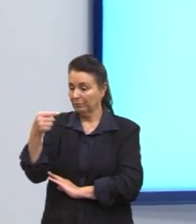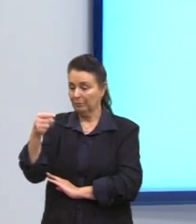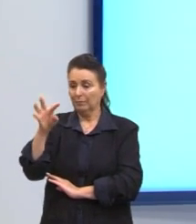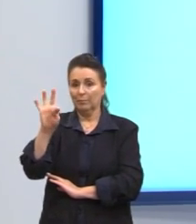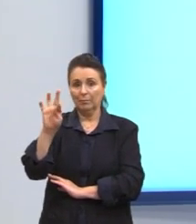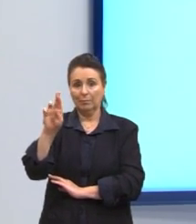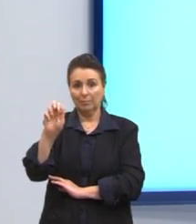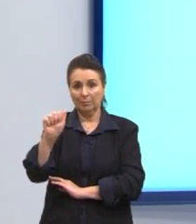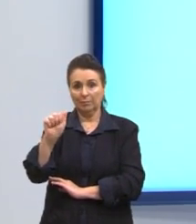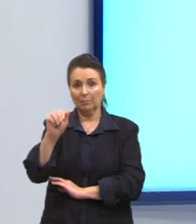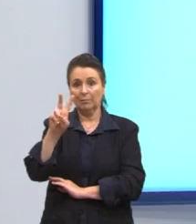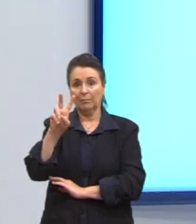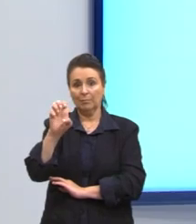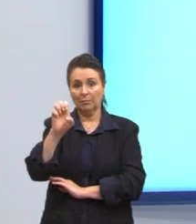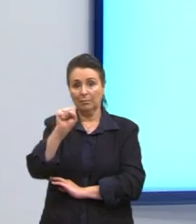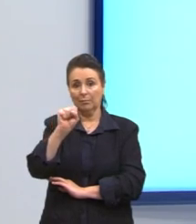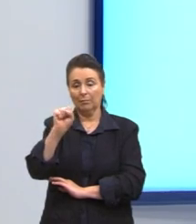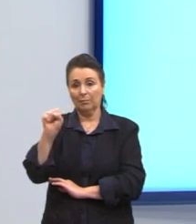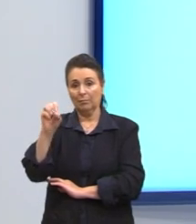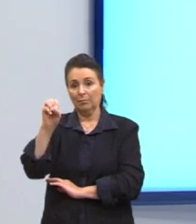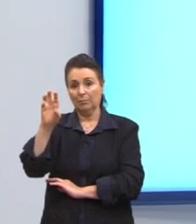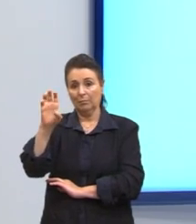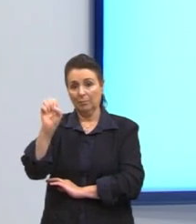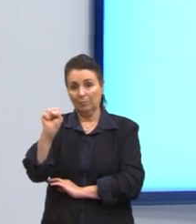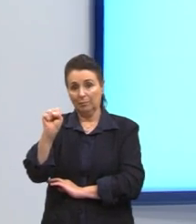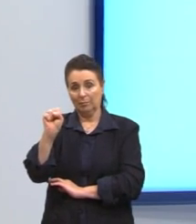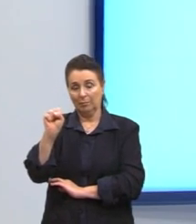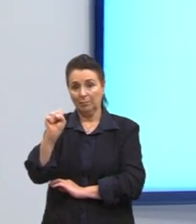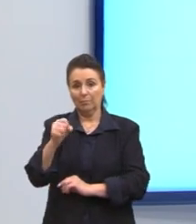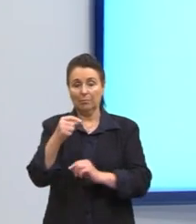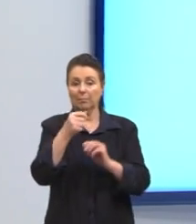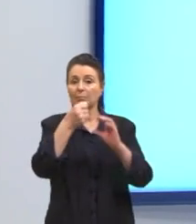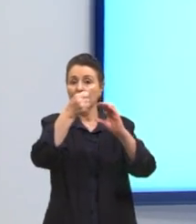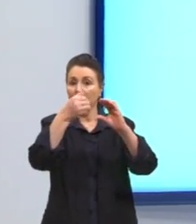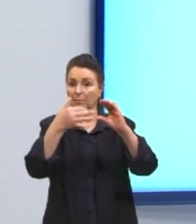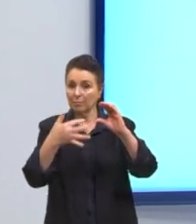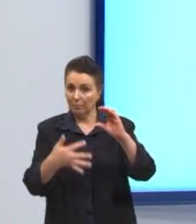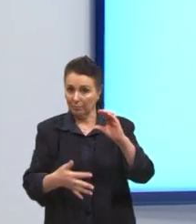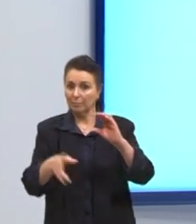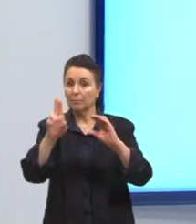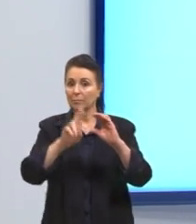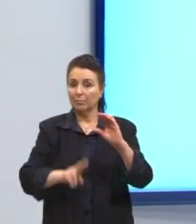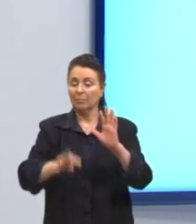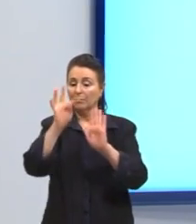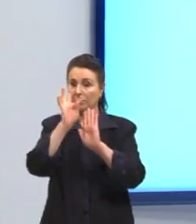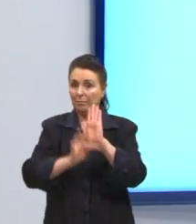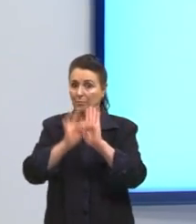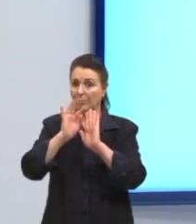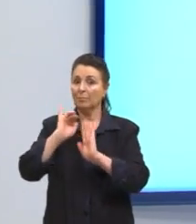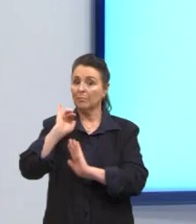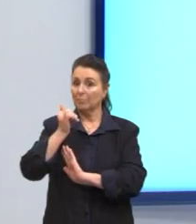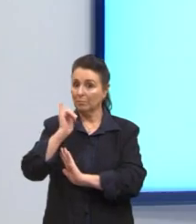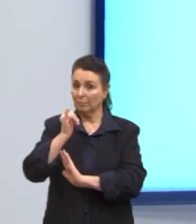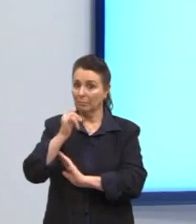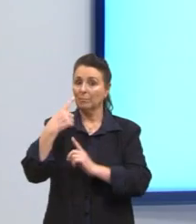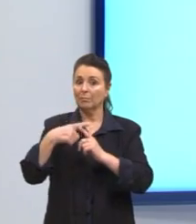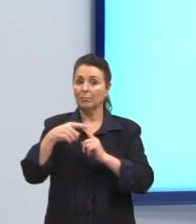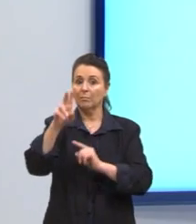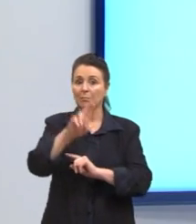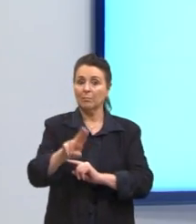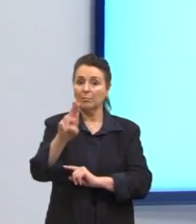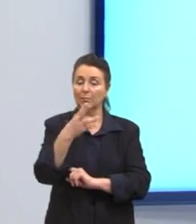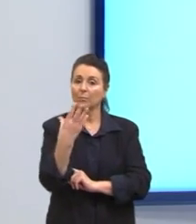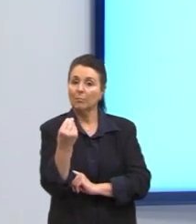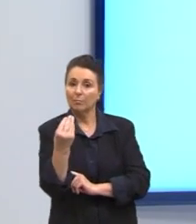Os travessões aqueles que nós falamos que são mais característicos em textos narrativos. E por quê? Porque o uso excessivo do travessão